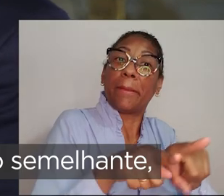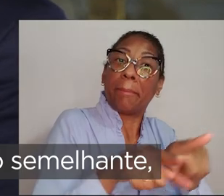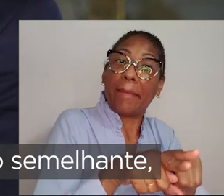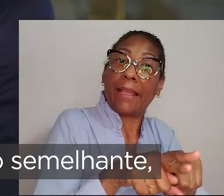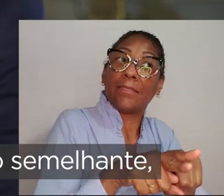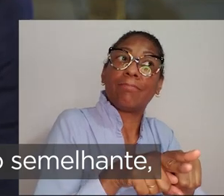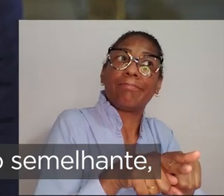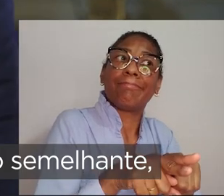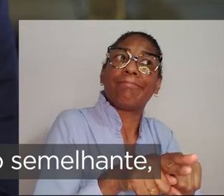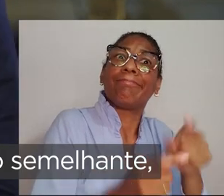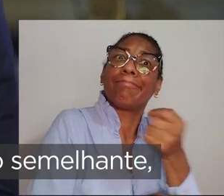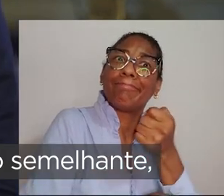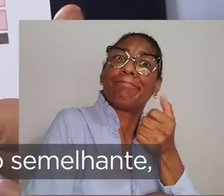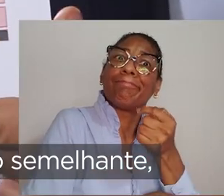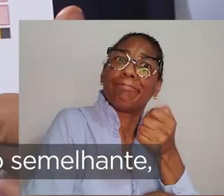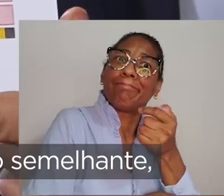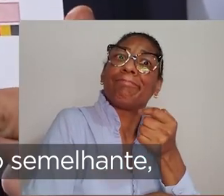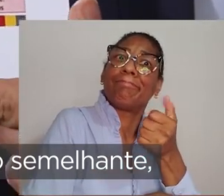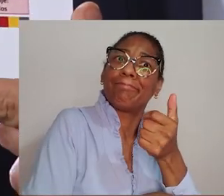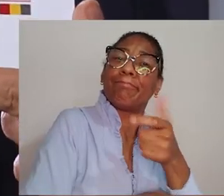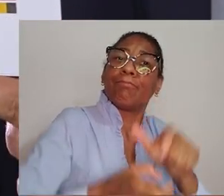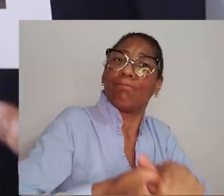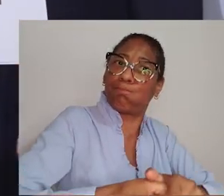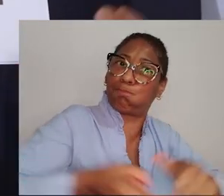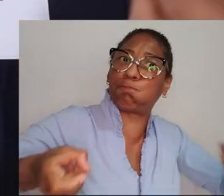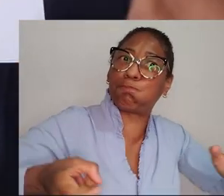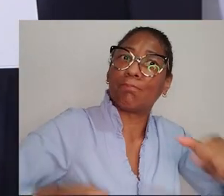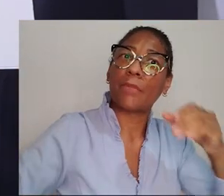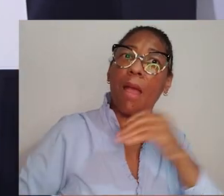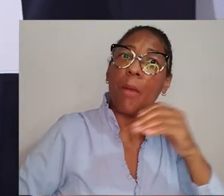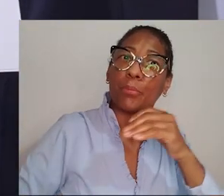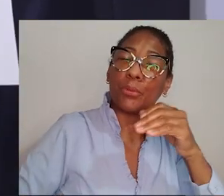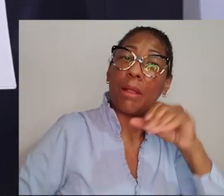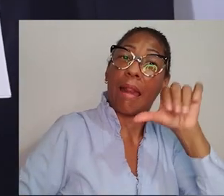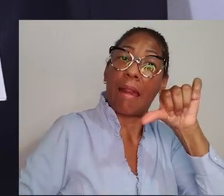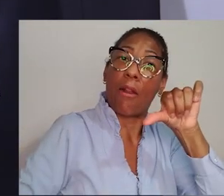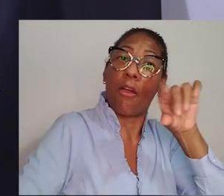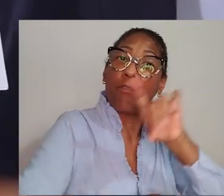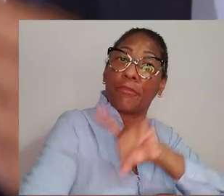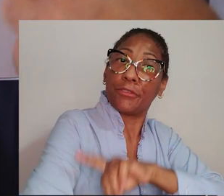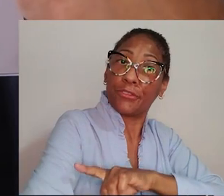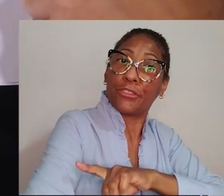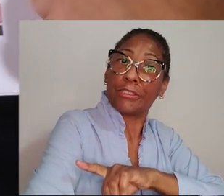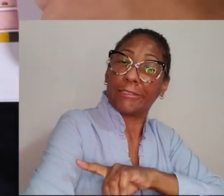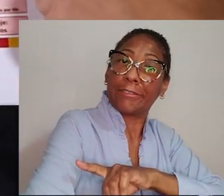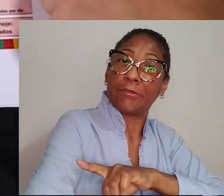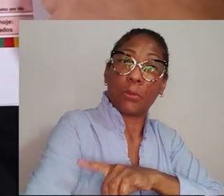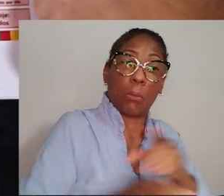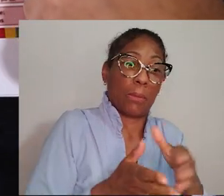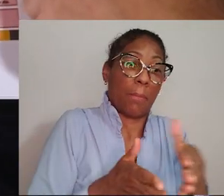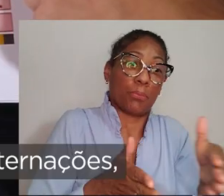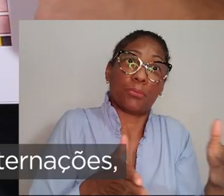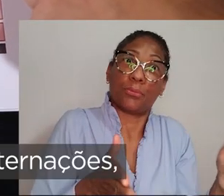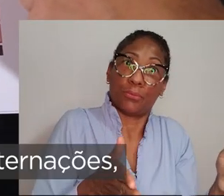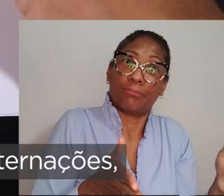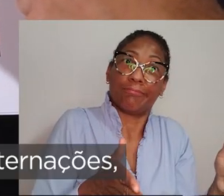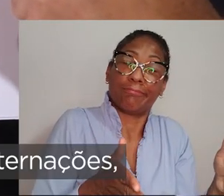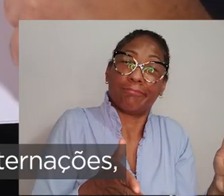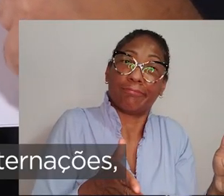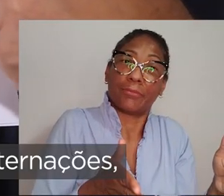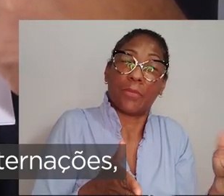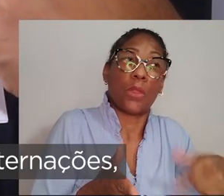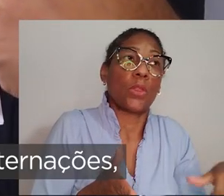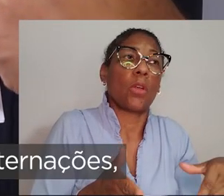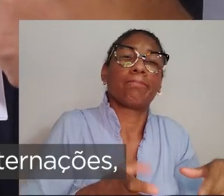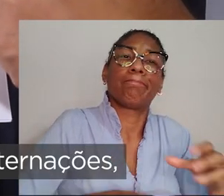verificamos um quadro muito semelhante, o mesmo comportamento alarmante. Em nove dias, nesse período